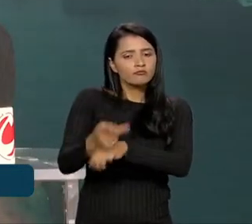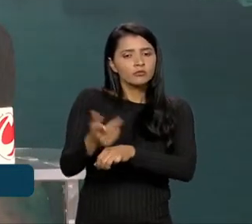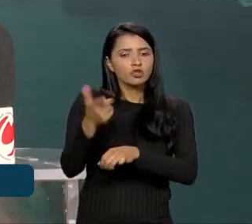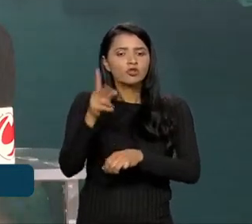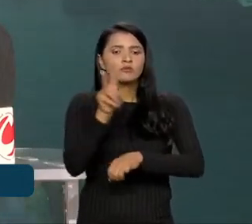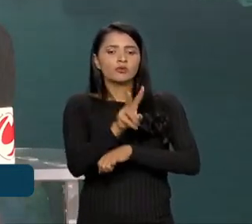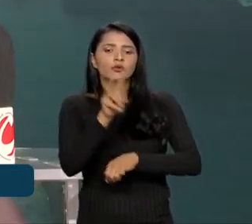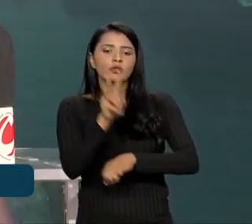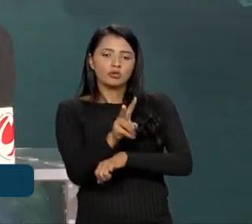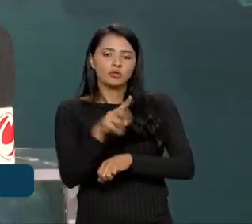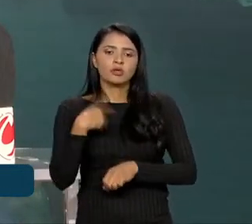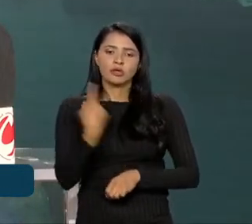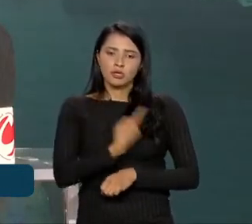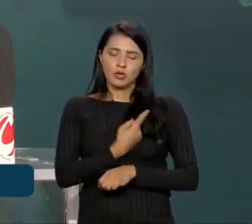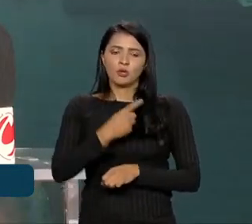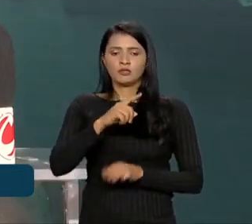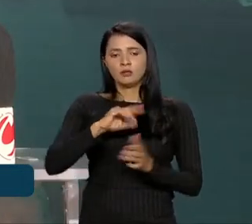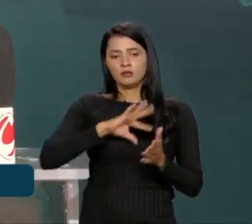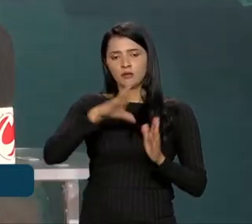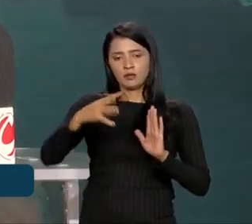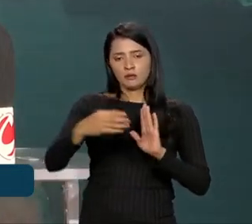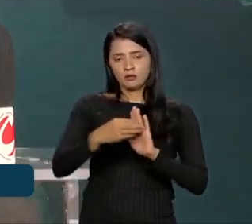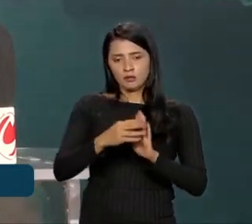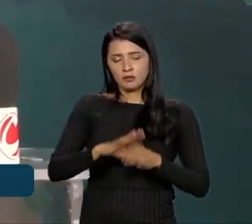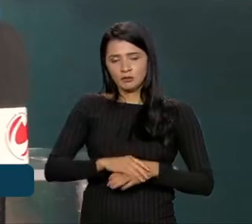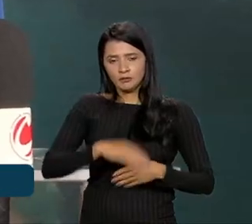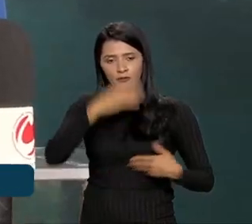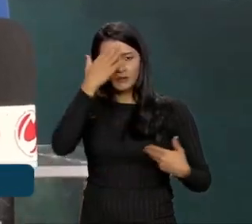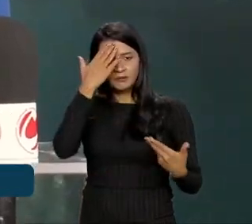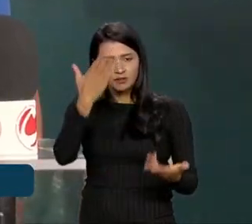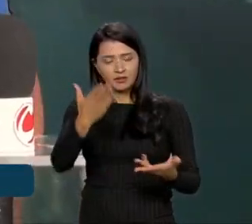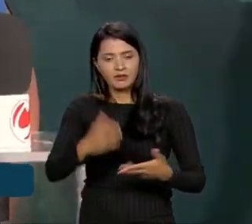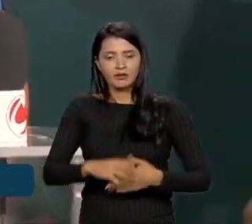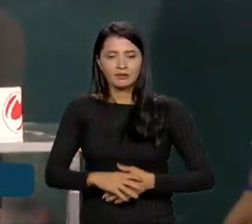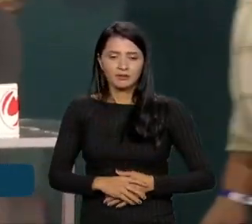proteger a nossa Amazônia. Obrigada, gente.